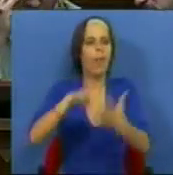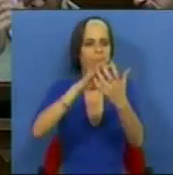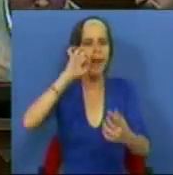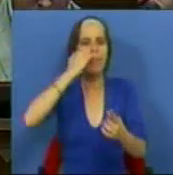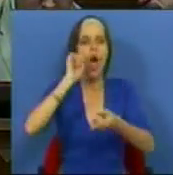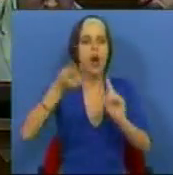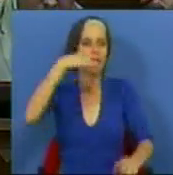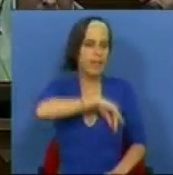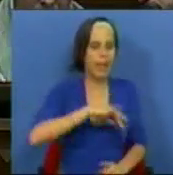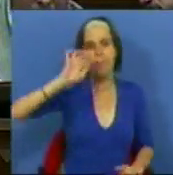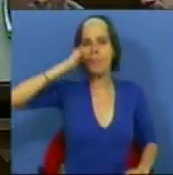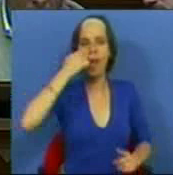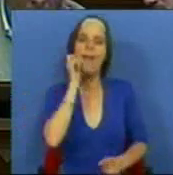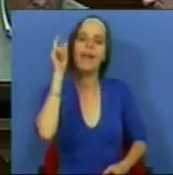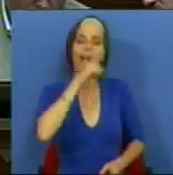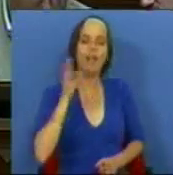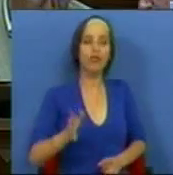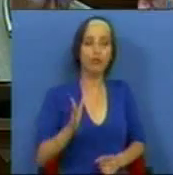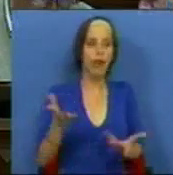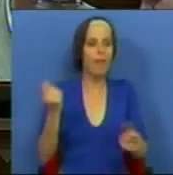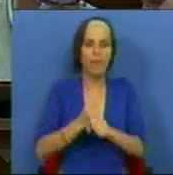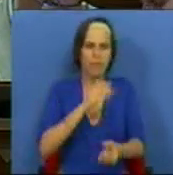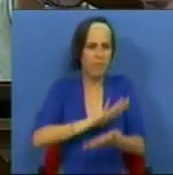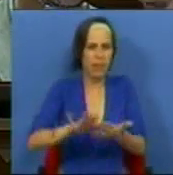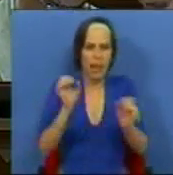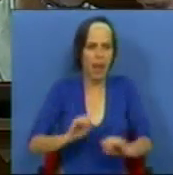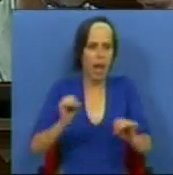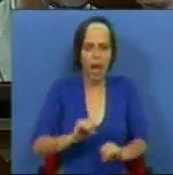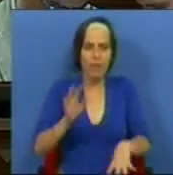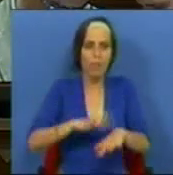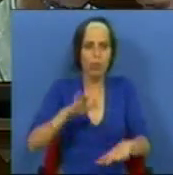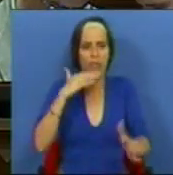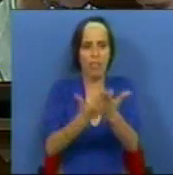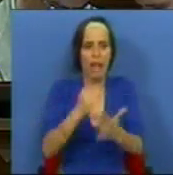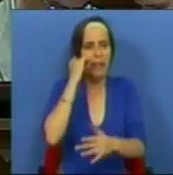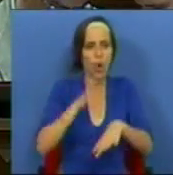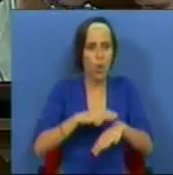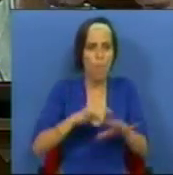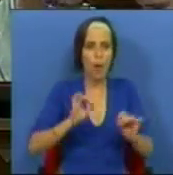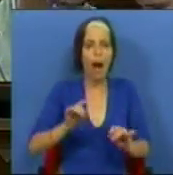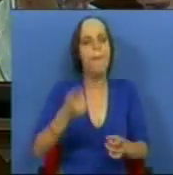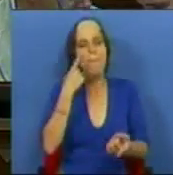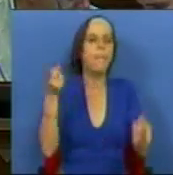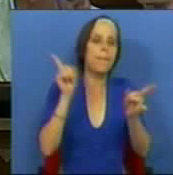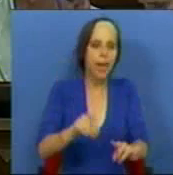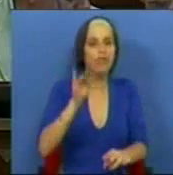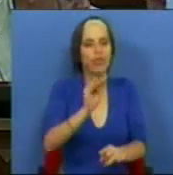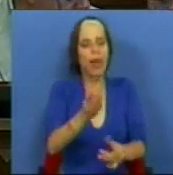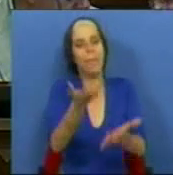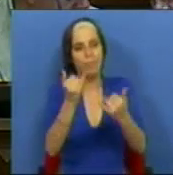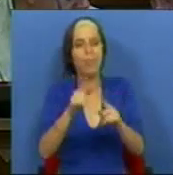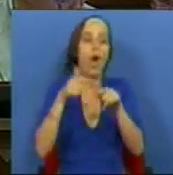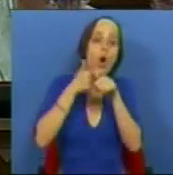salários. É um ataque àqueles que nada fizeram para causar esta crise, mas que terão de ser mais uma vez chamados